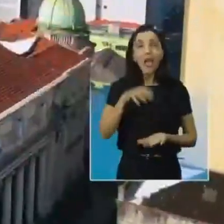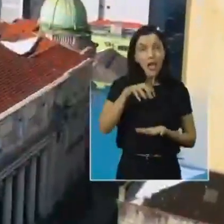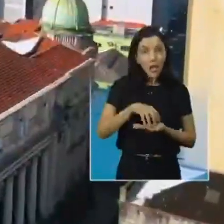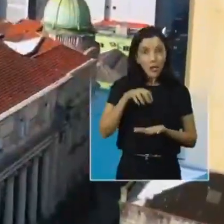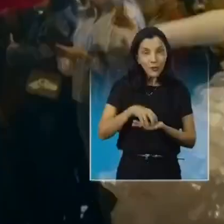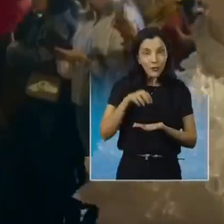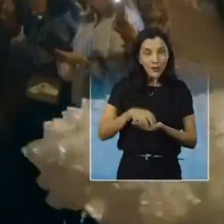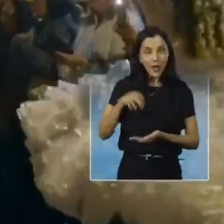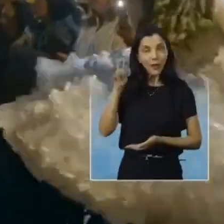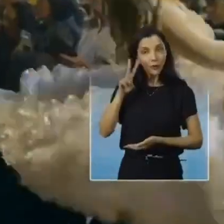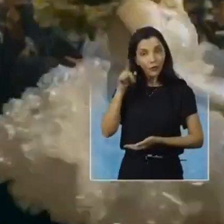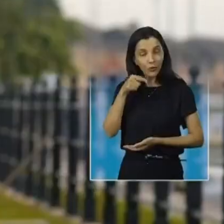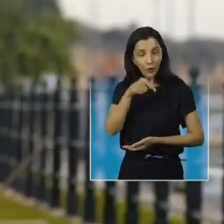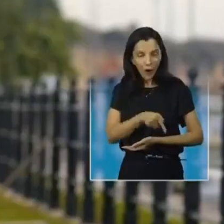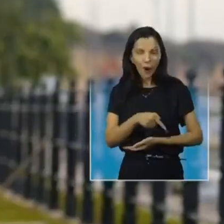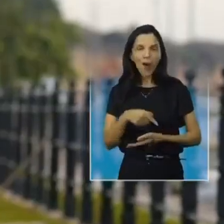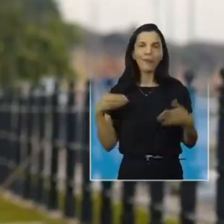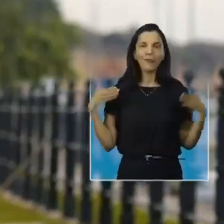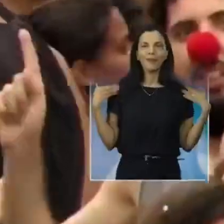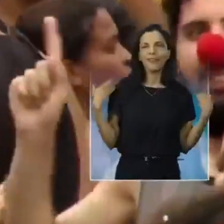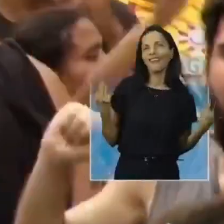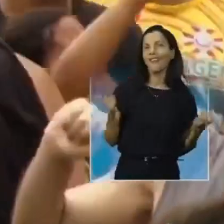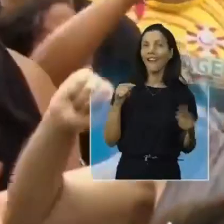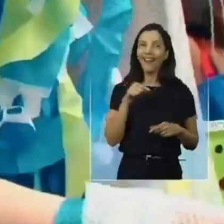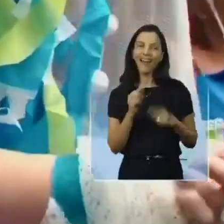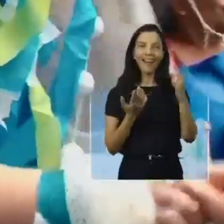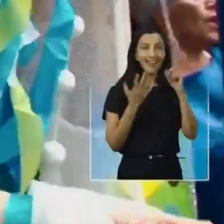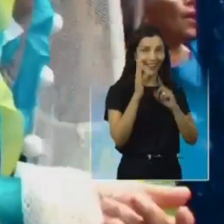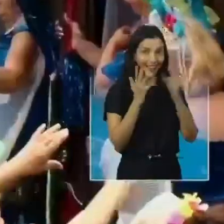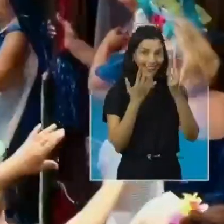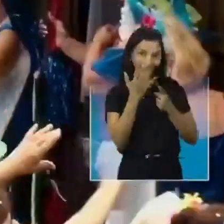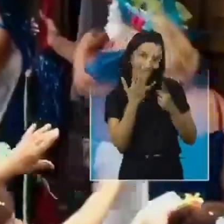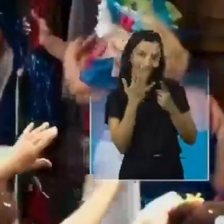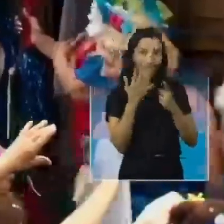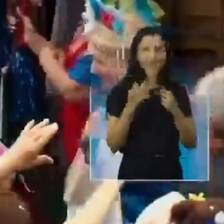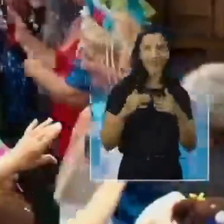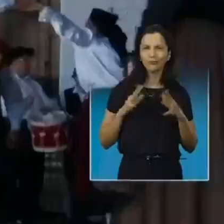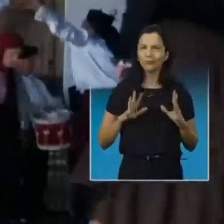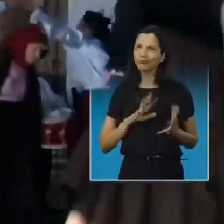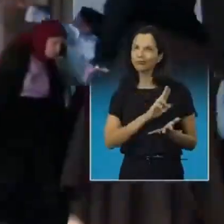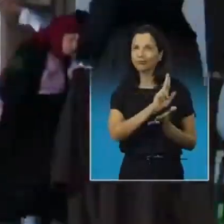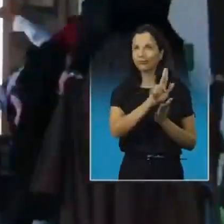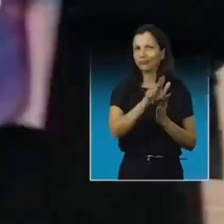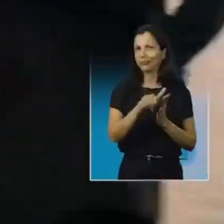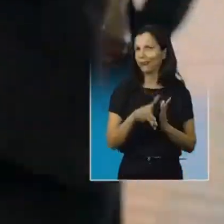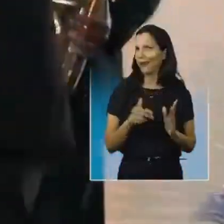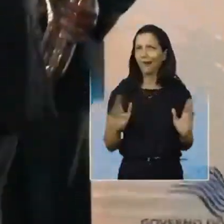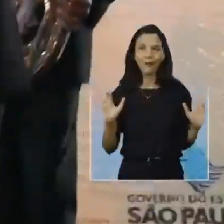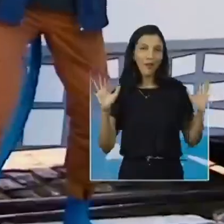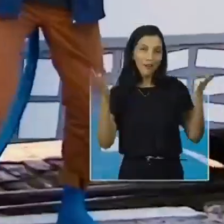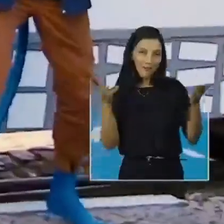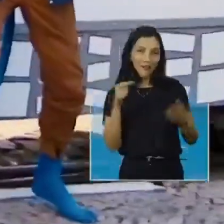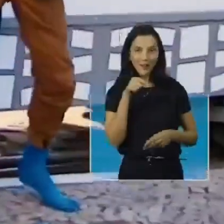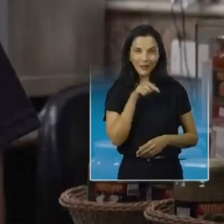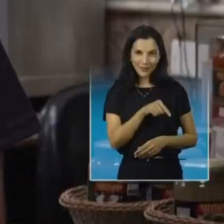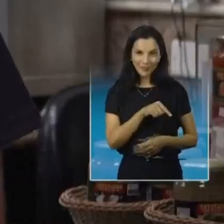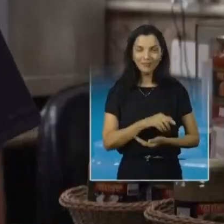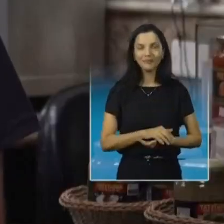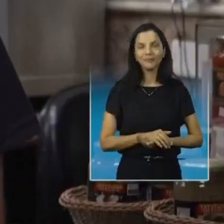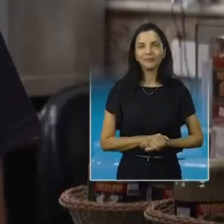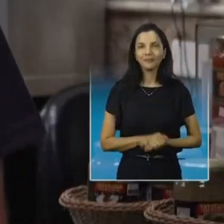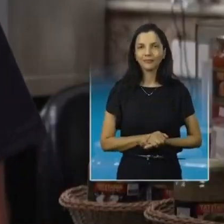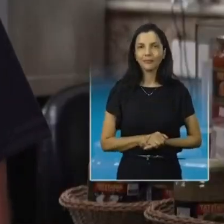histórico, santistas e turistas fazem a festa. Tem carna-banda, carna-bonde, vários eventos e festivais.